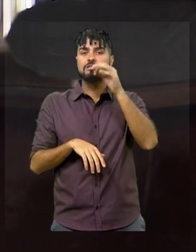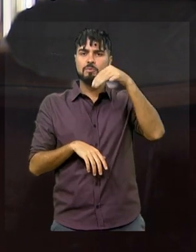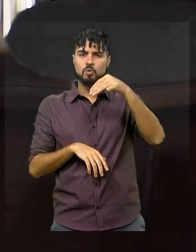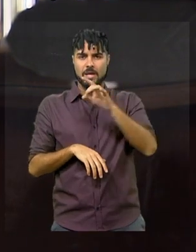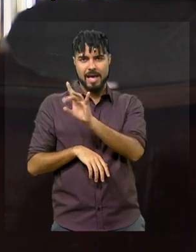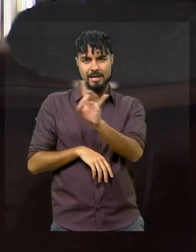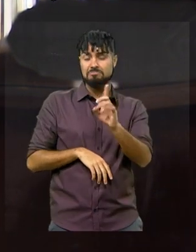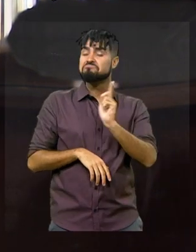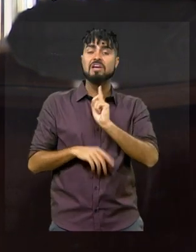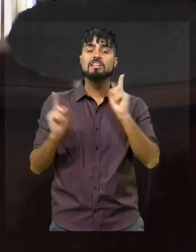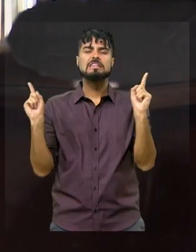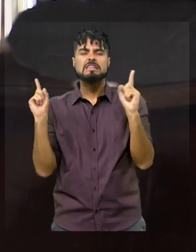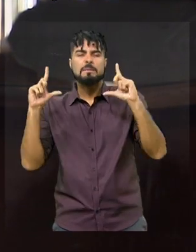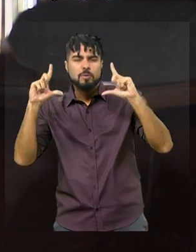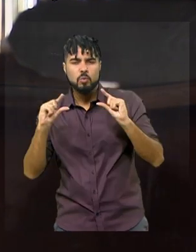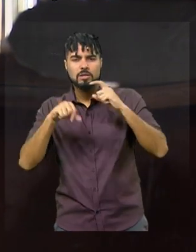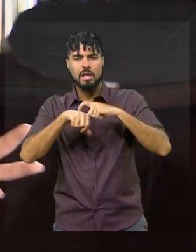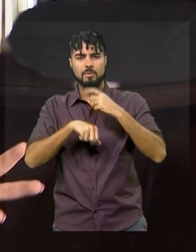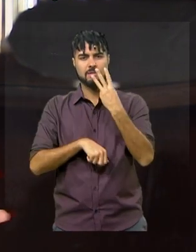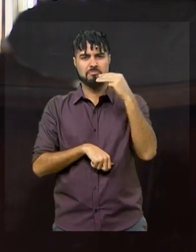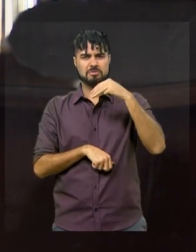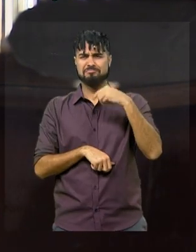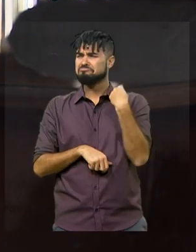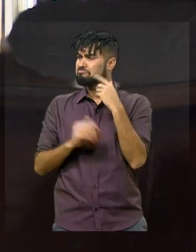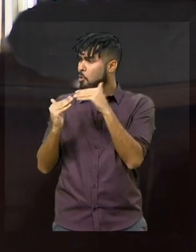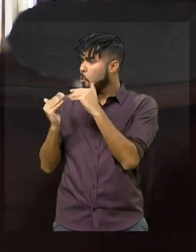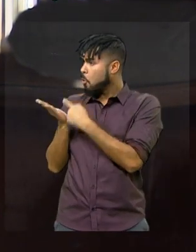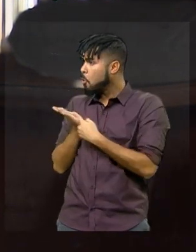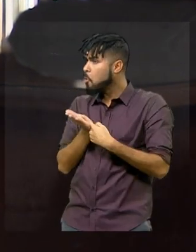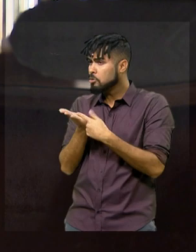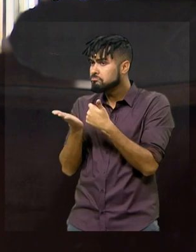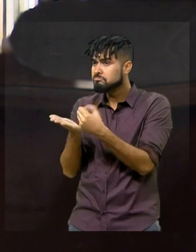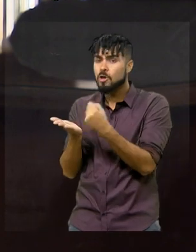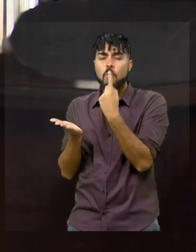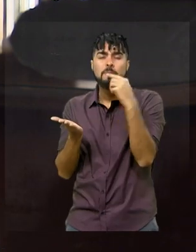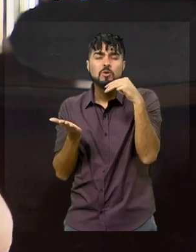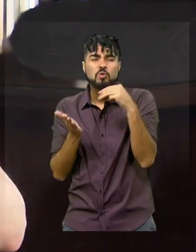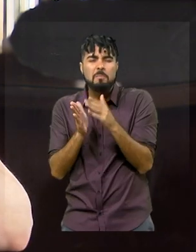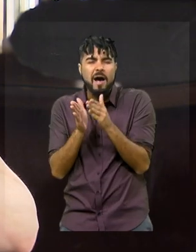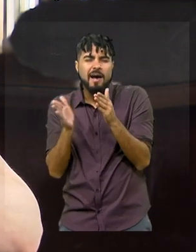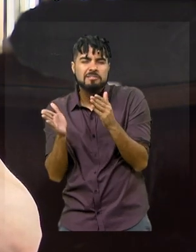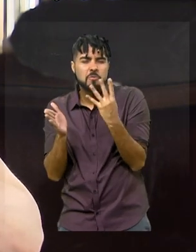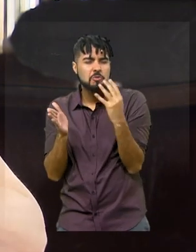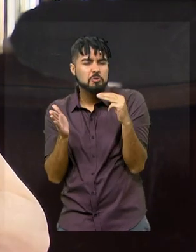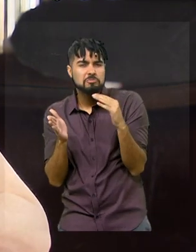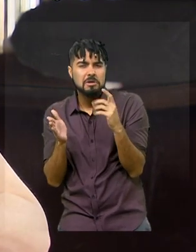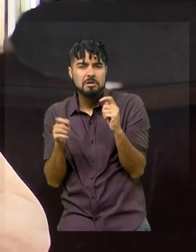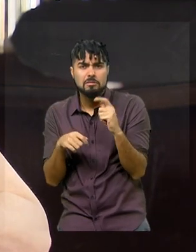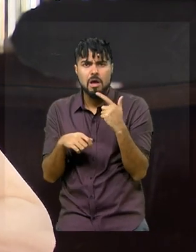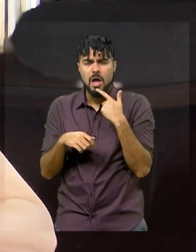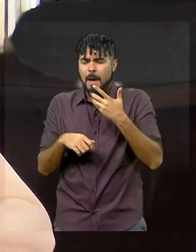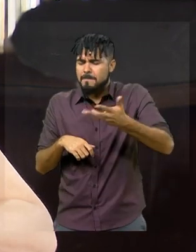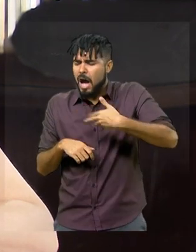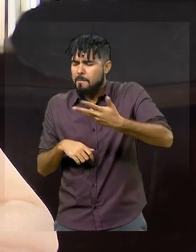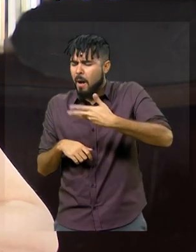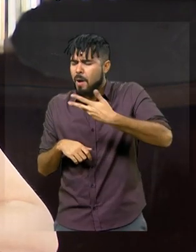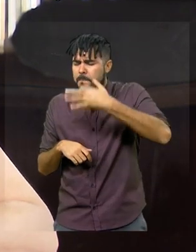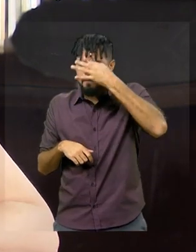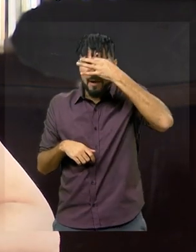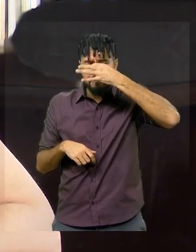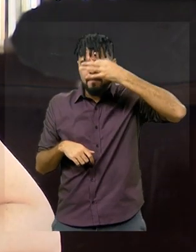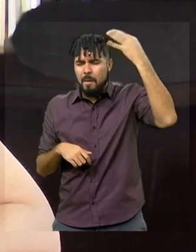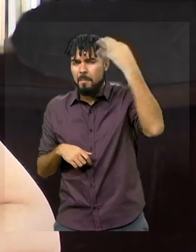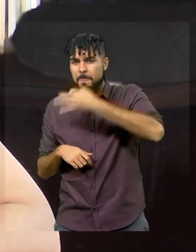3. E todos concordam, um prazo máximo de um minuto de tolerância. Então, deu um dinamismo, eu diria que nós aceleramos ali em 70%